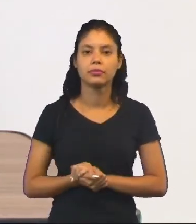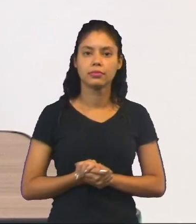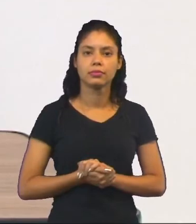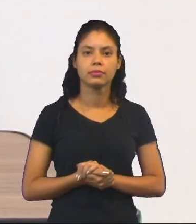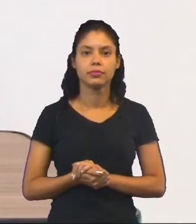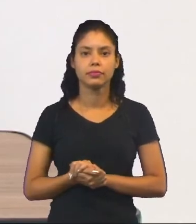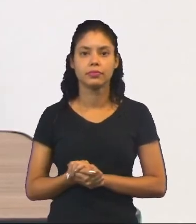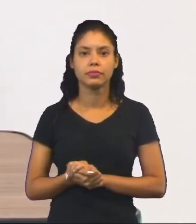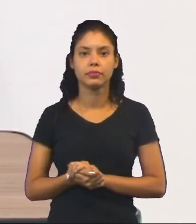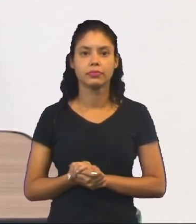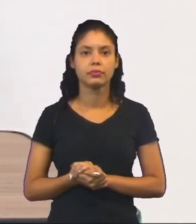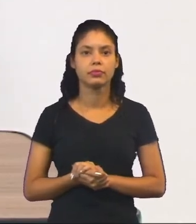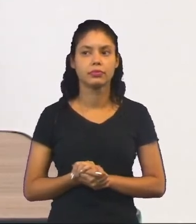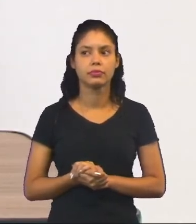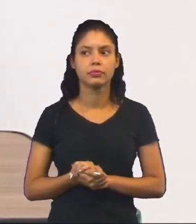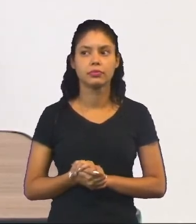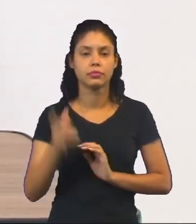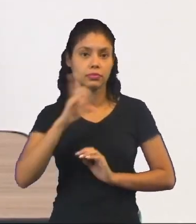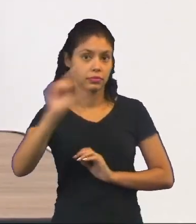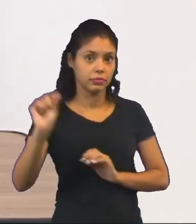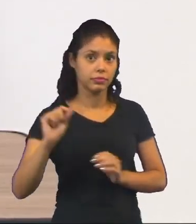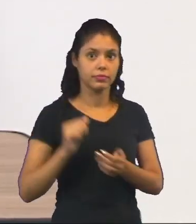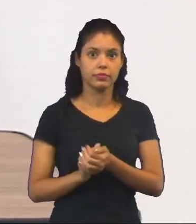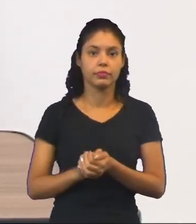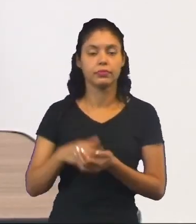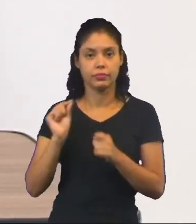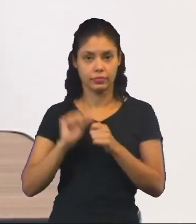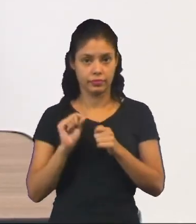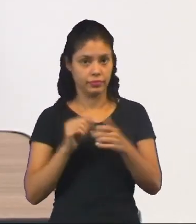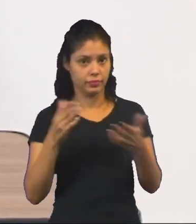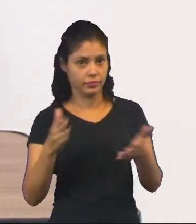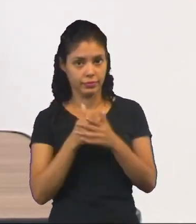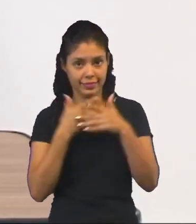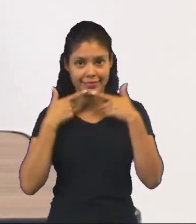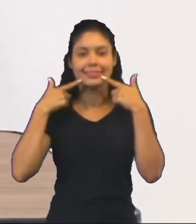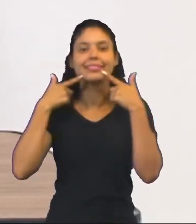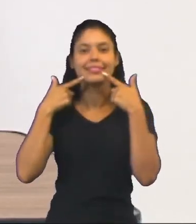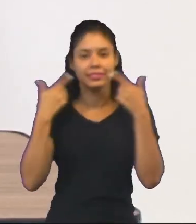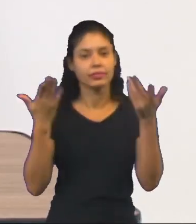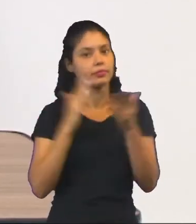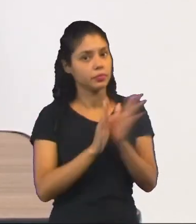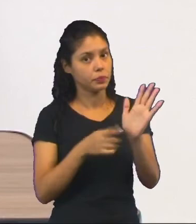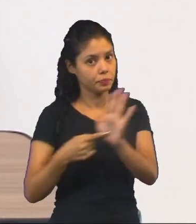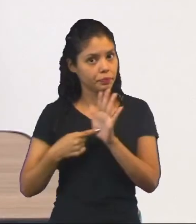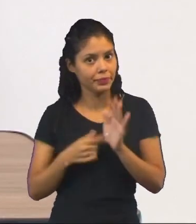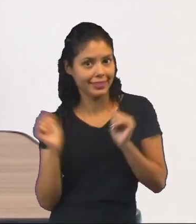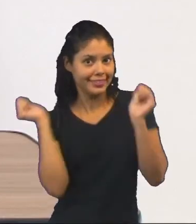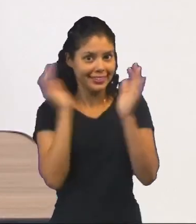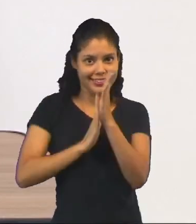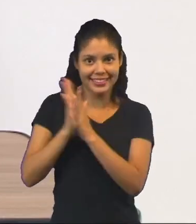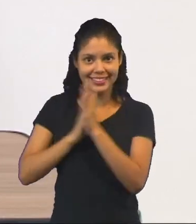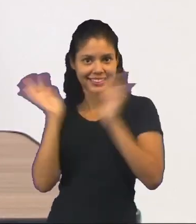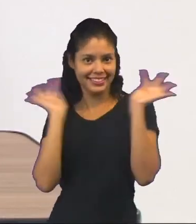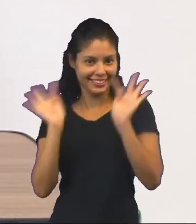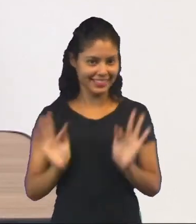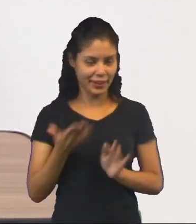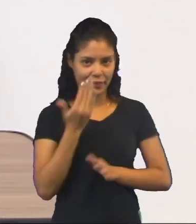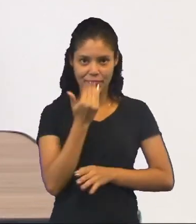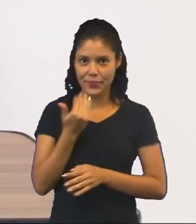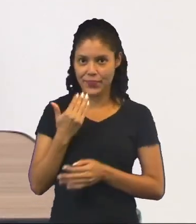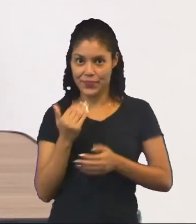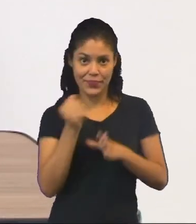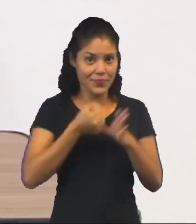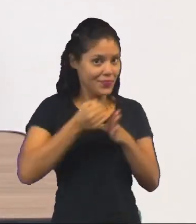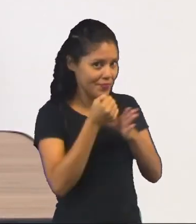O outro falou assim, ah, vou pegar um pedaço lá na cozinha. Vamos, que a mamãe fez? Com um sorriso no rosto. Indica que ele está animado. Afinal, comer um pedaço de